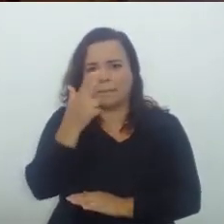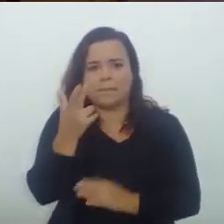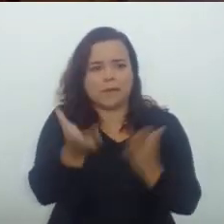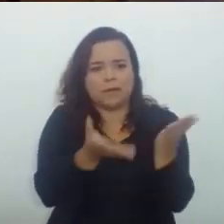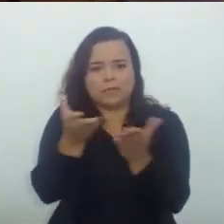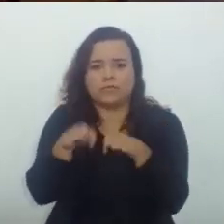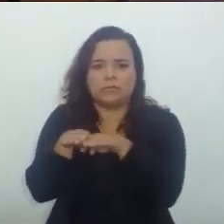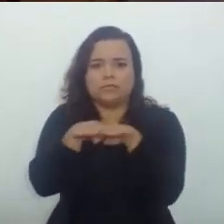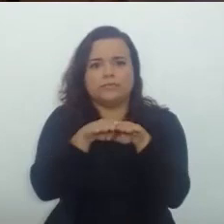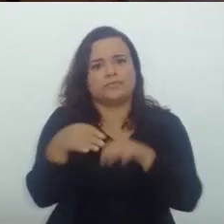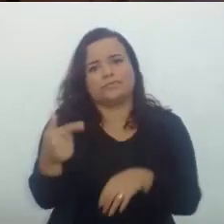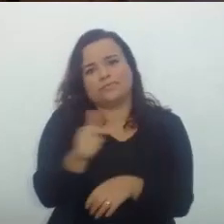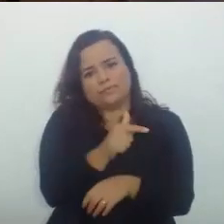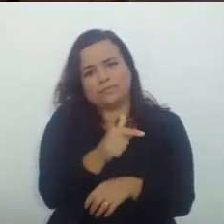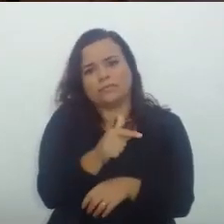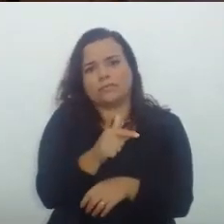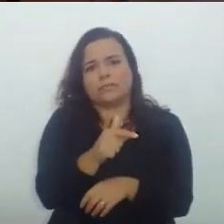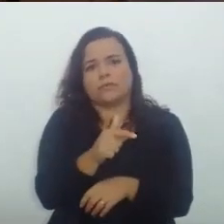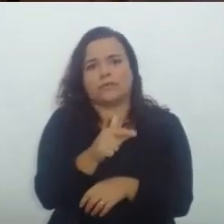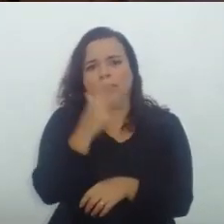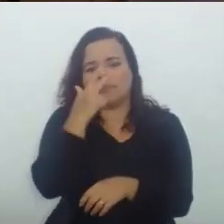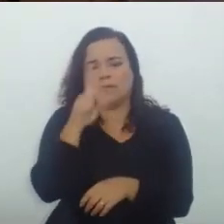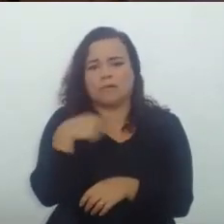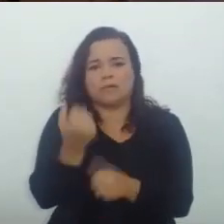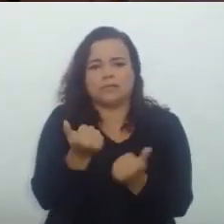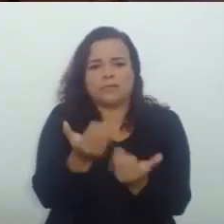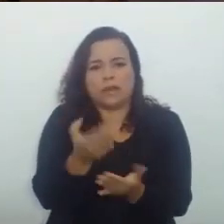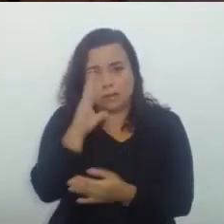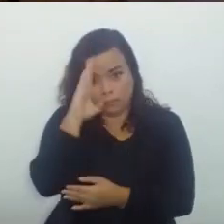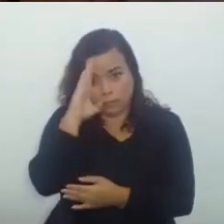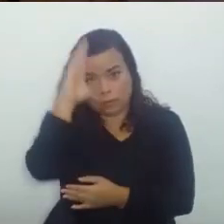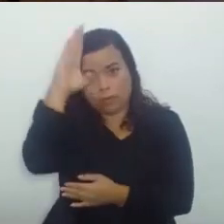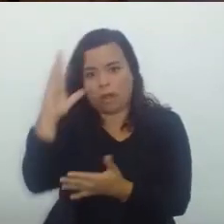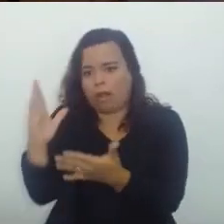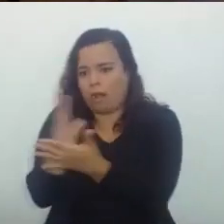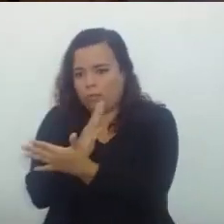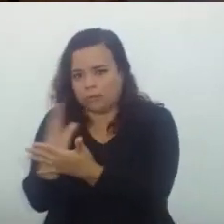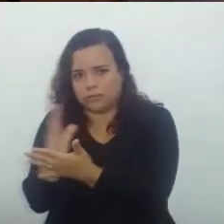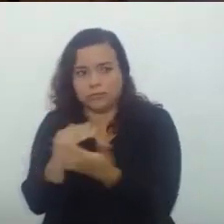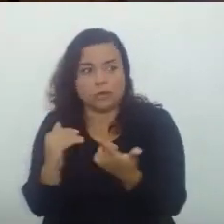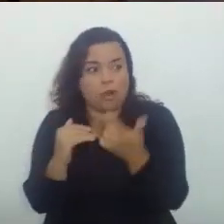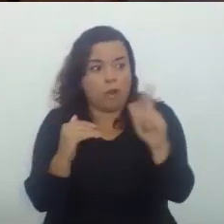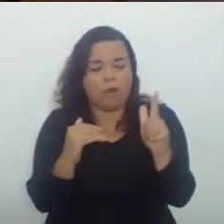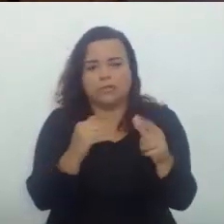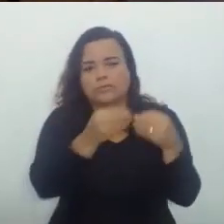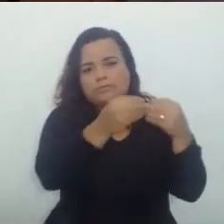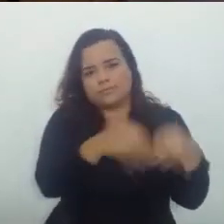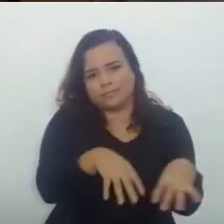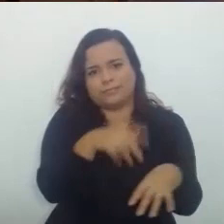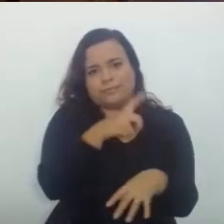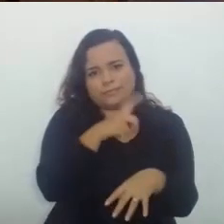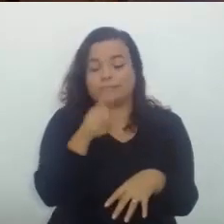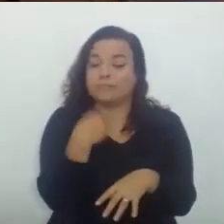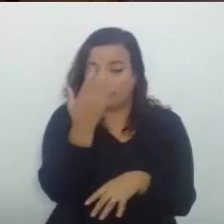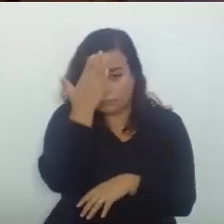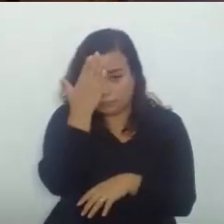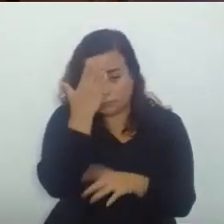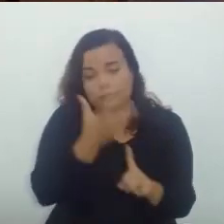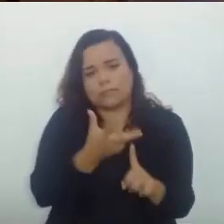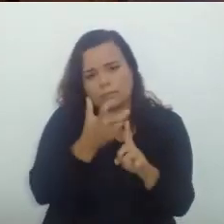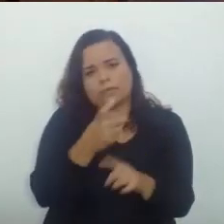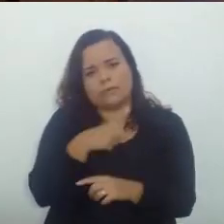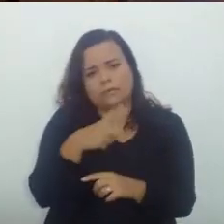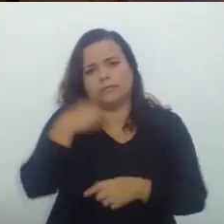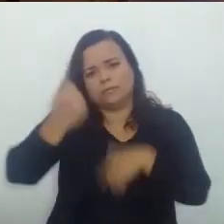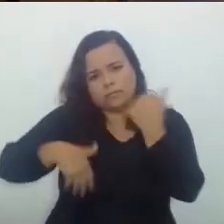Constitucional Priorizando Uns candidatos Em detrimento De outros Ainda que se reconheça E realmente O argumento